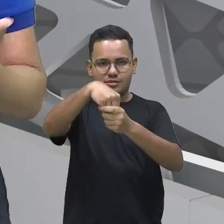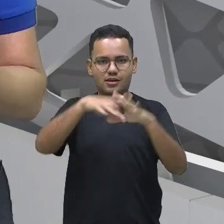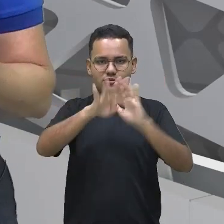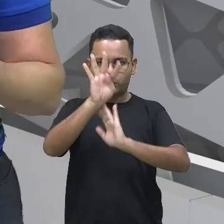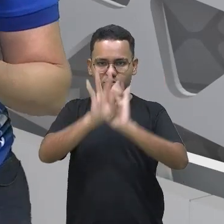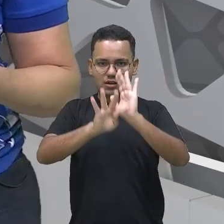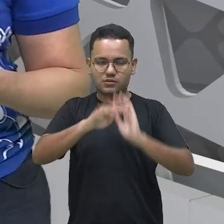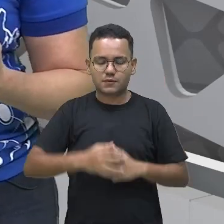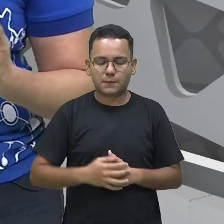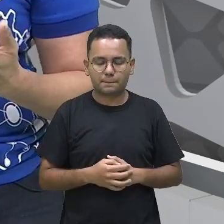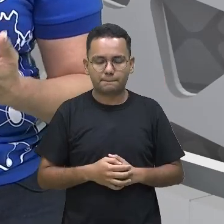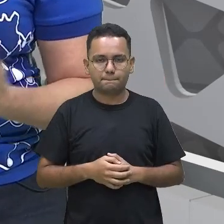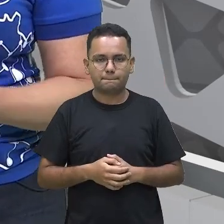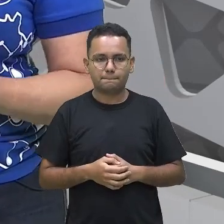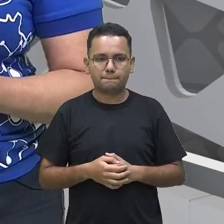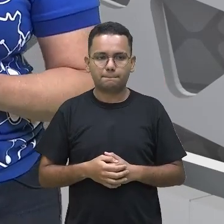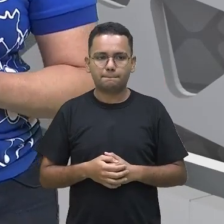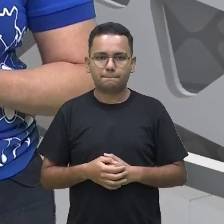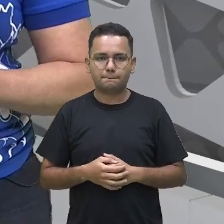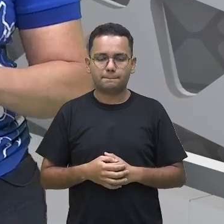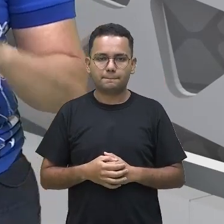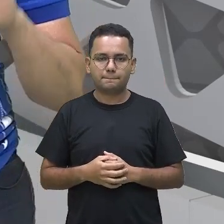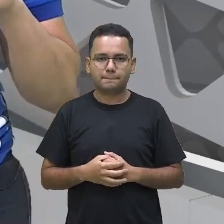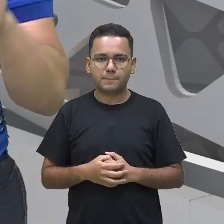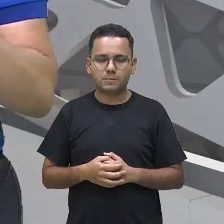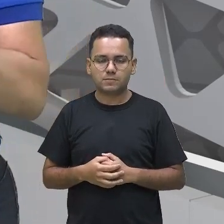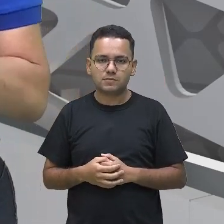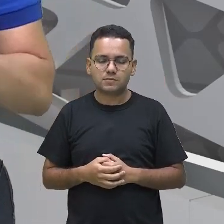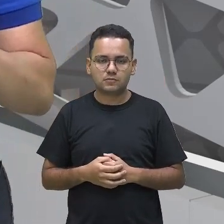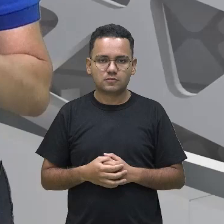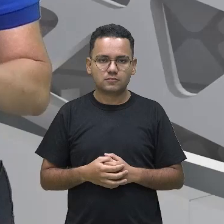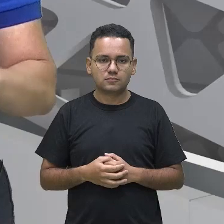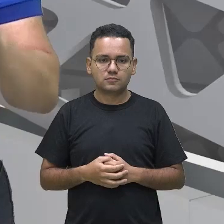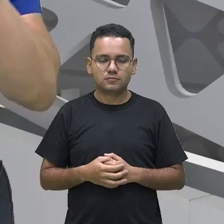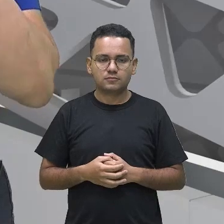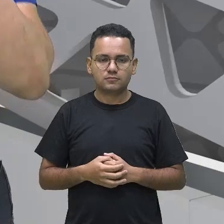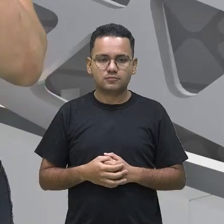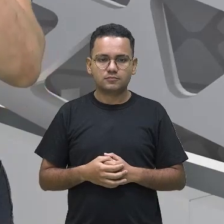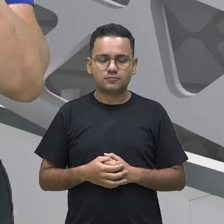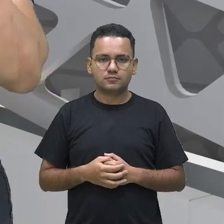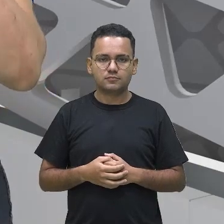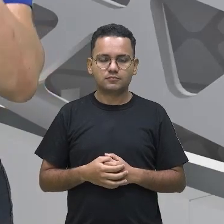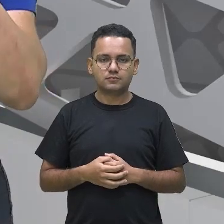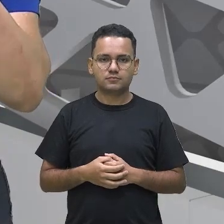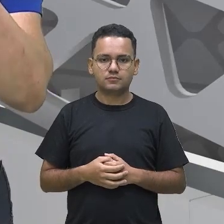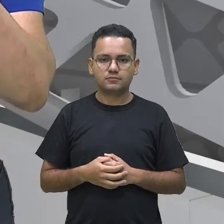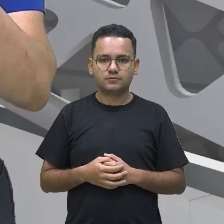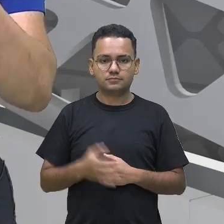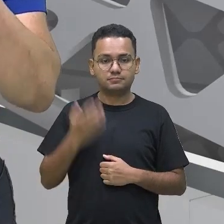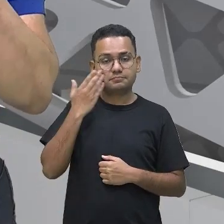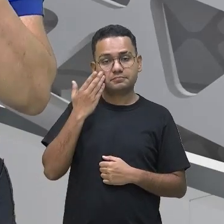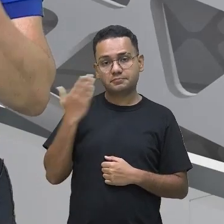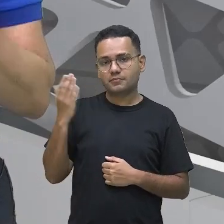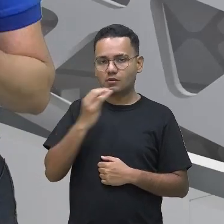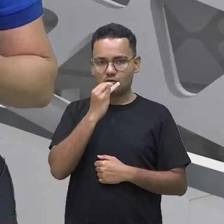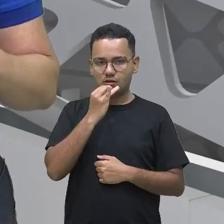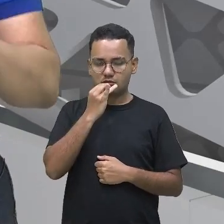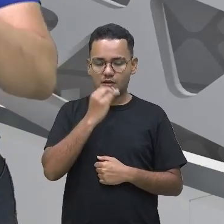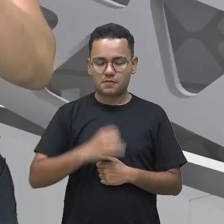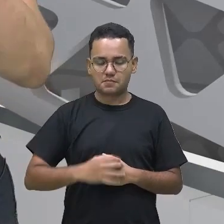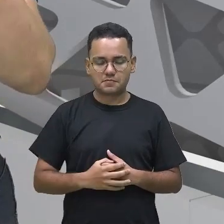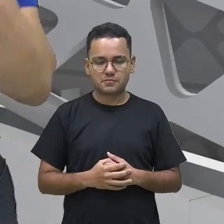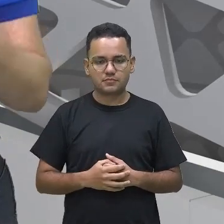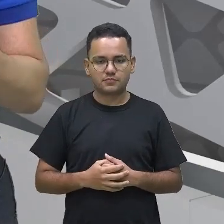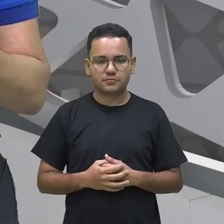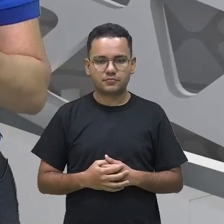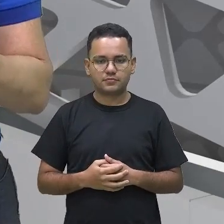encontrar dentro daquele texto. Então, a gente tem aqui, só para mostrar, não necessariamente